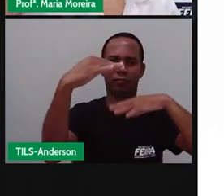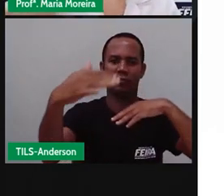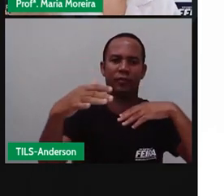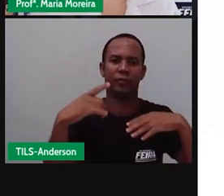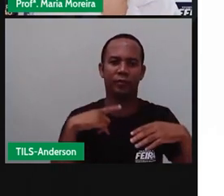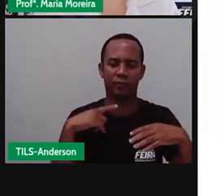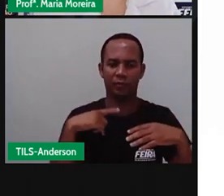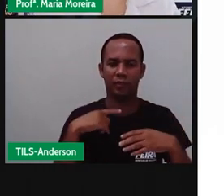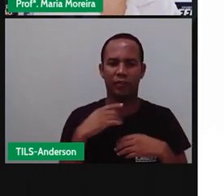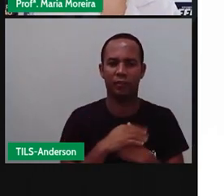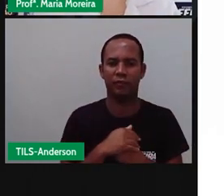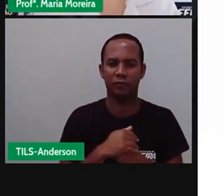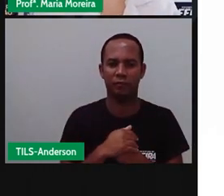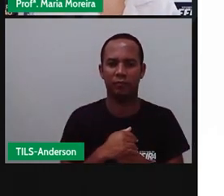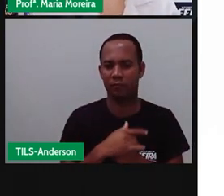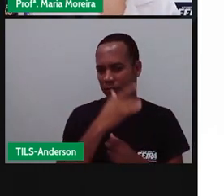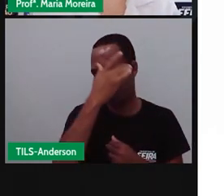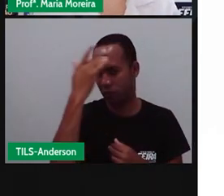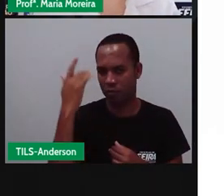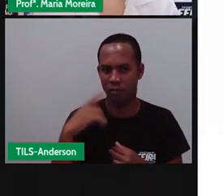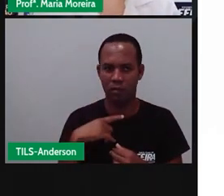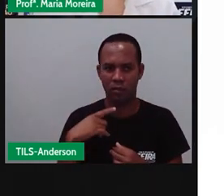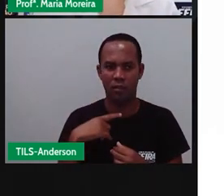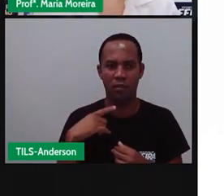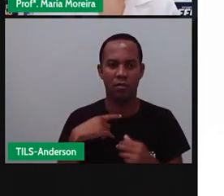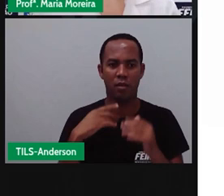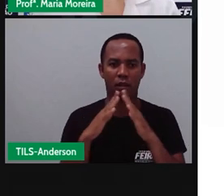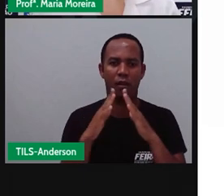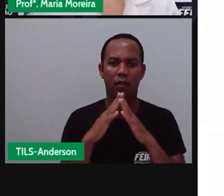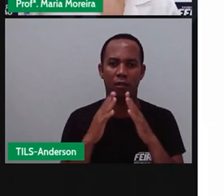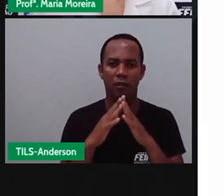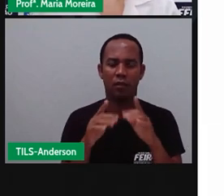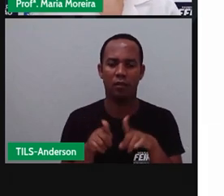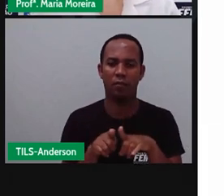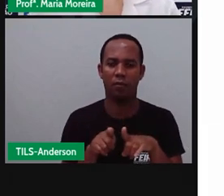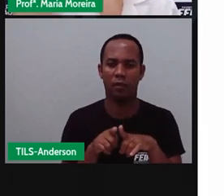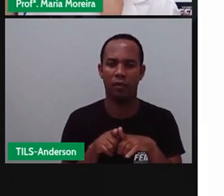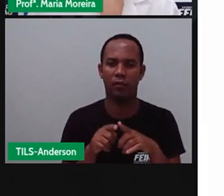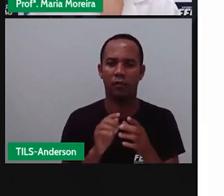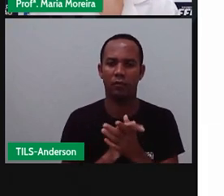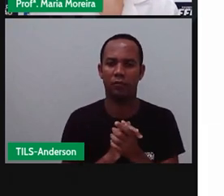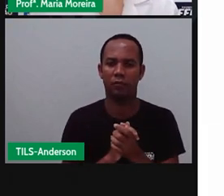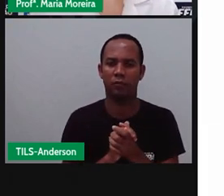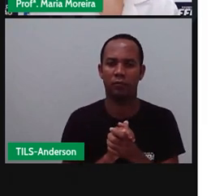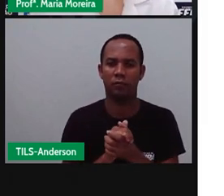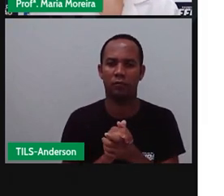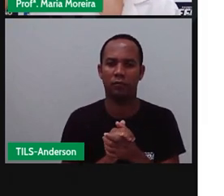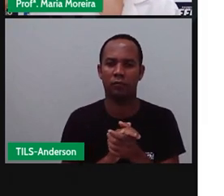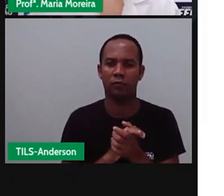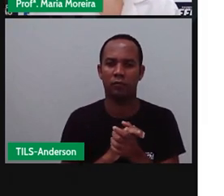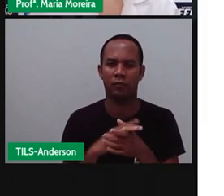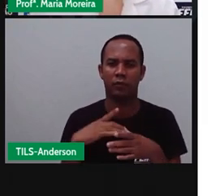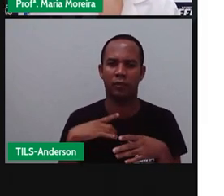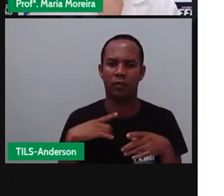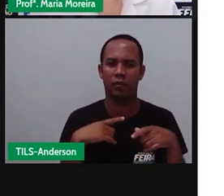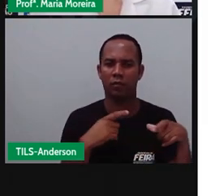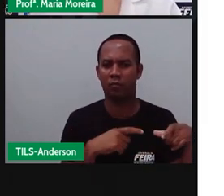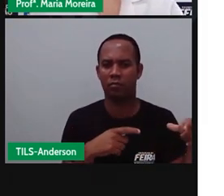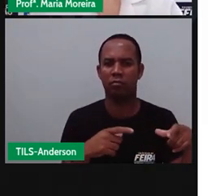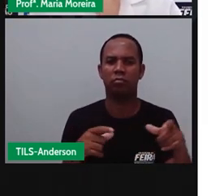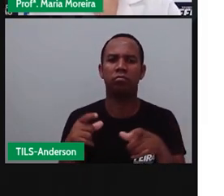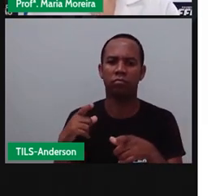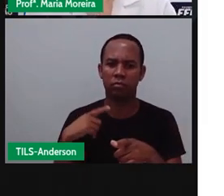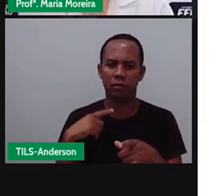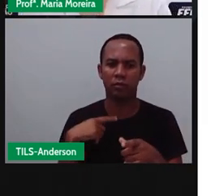tem gente que tem um pé dele até em casa, aqui na zona urbana, né? No quintal, as casas têm quintais grandes. Então,